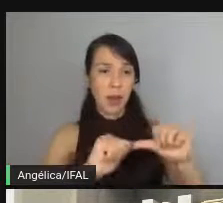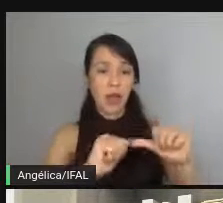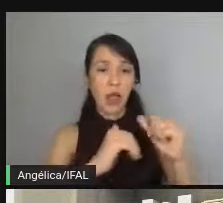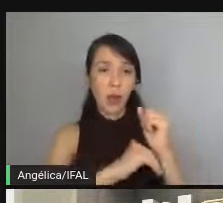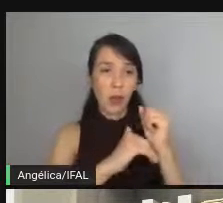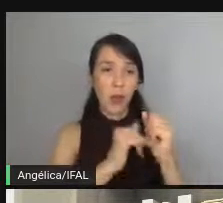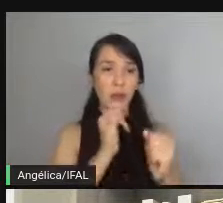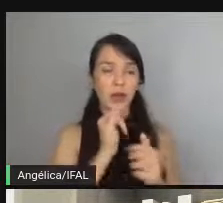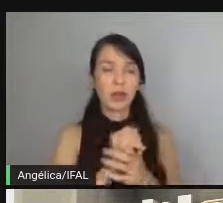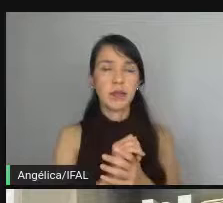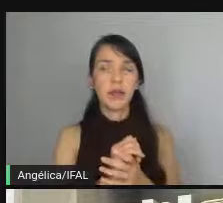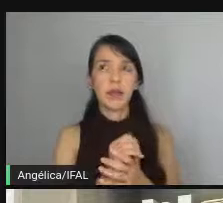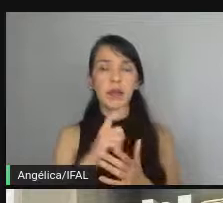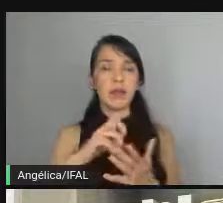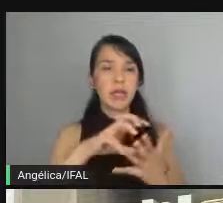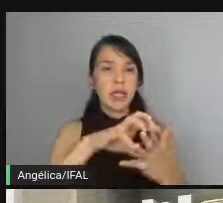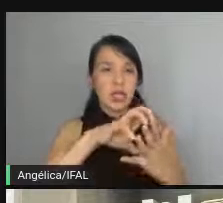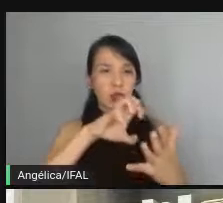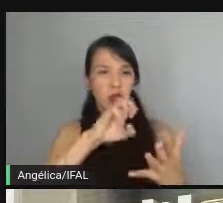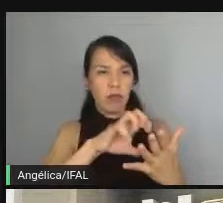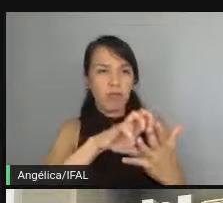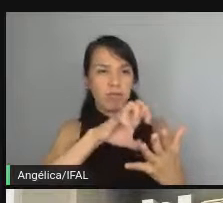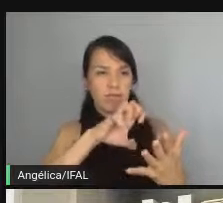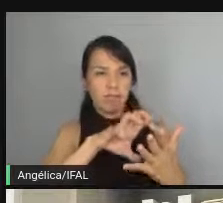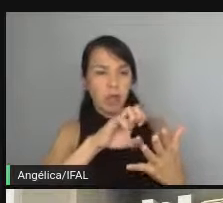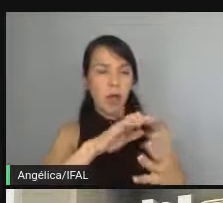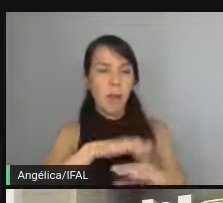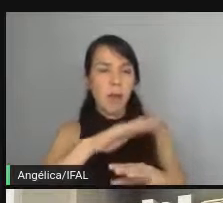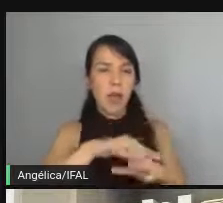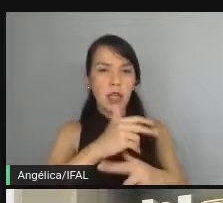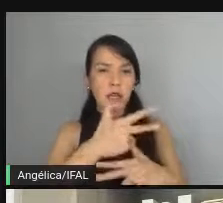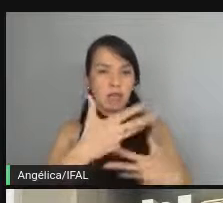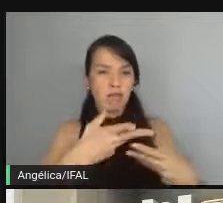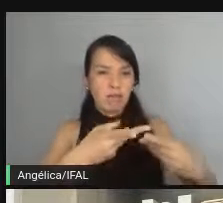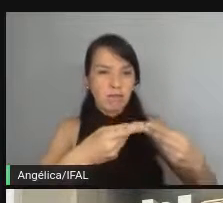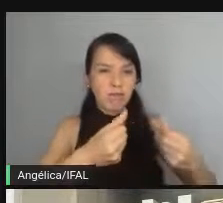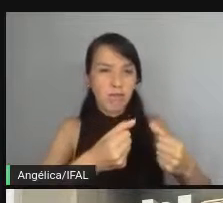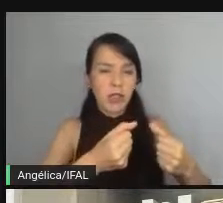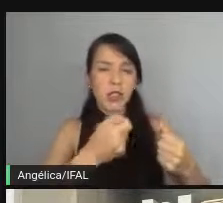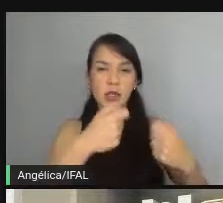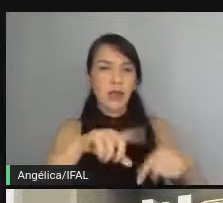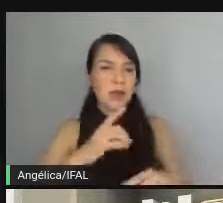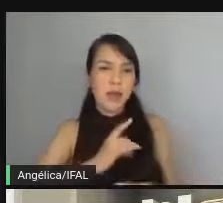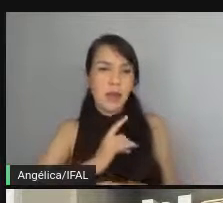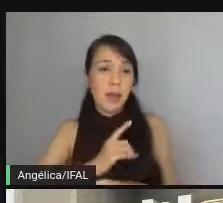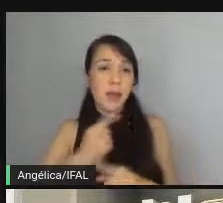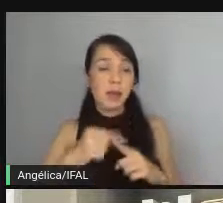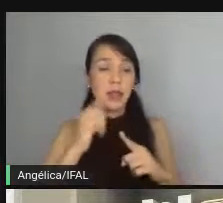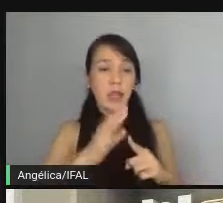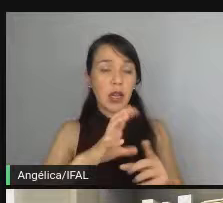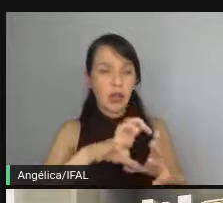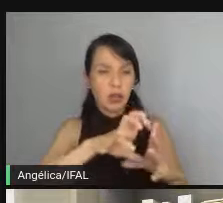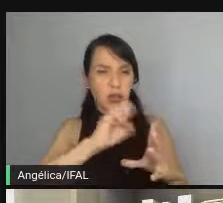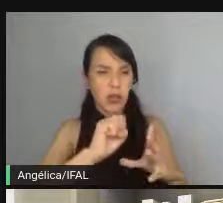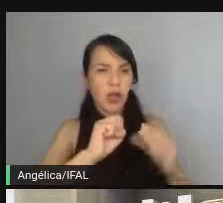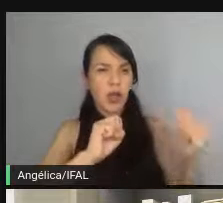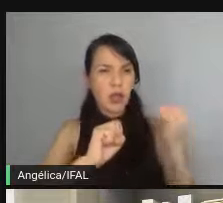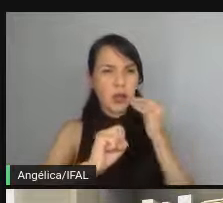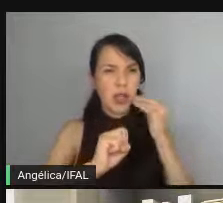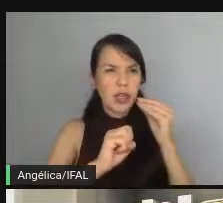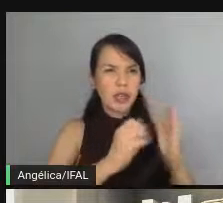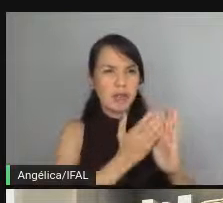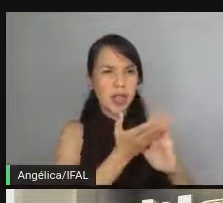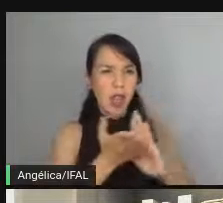precisa começar a extrair de uma forma mais robusta, você não precisa ter medo, porque se você começou a extração e o teste quebrou,